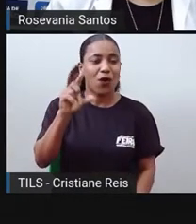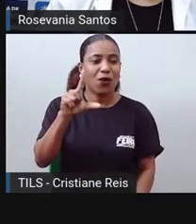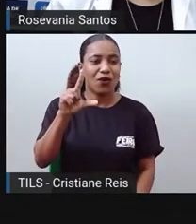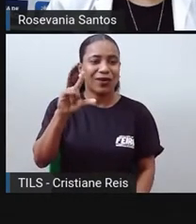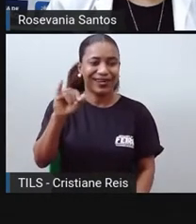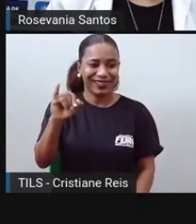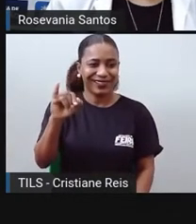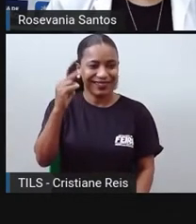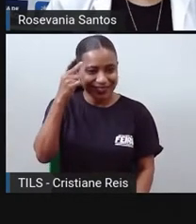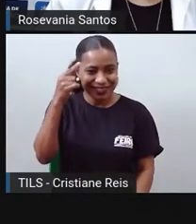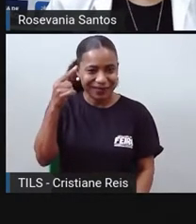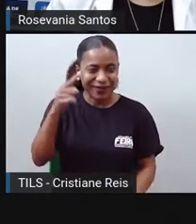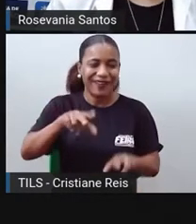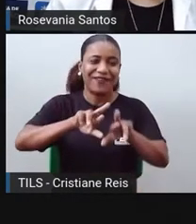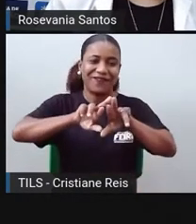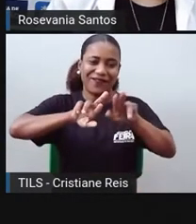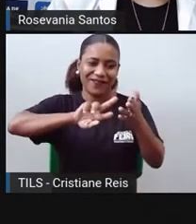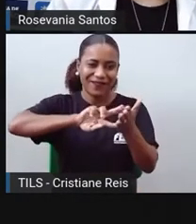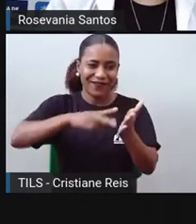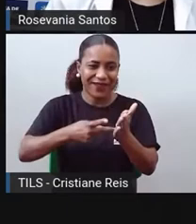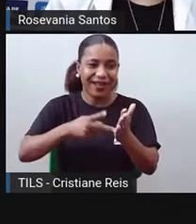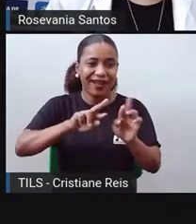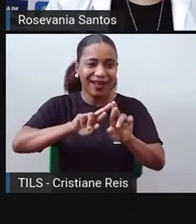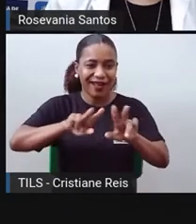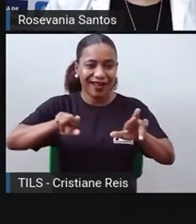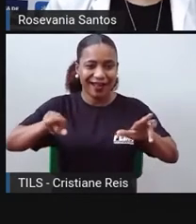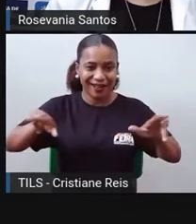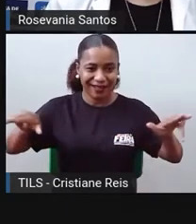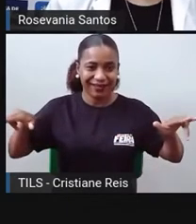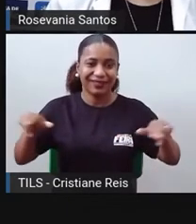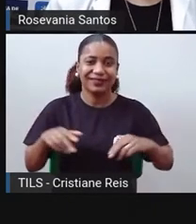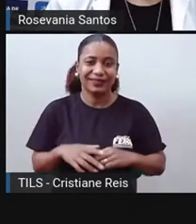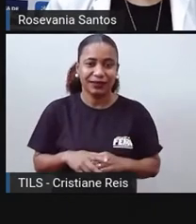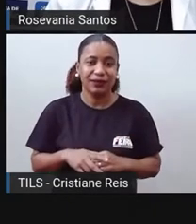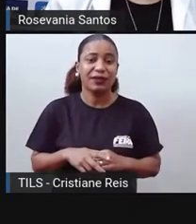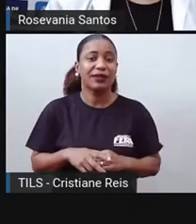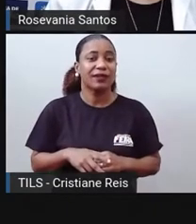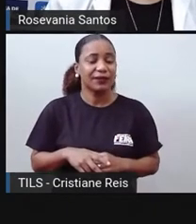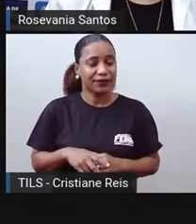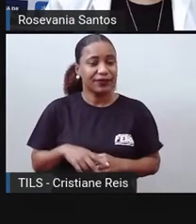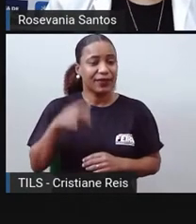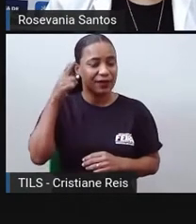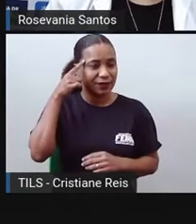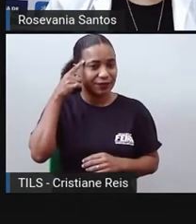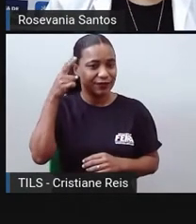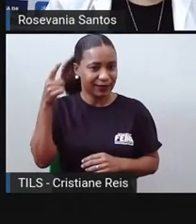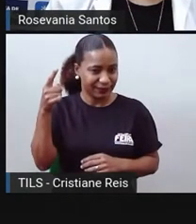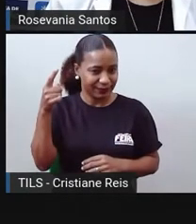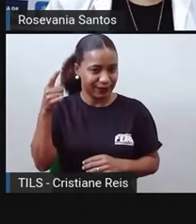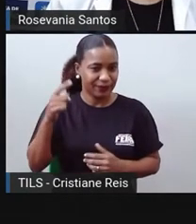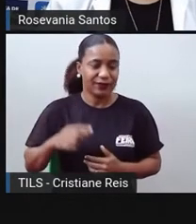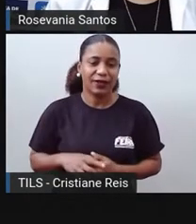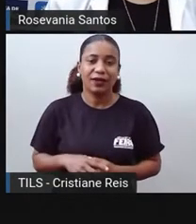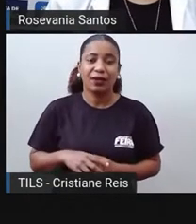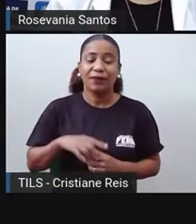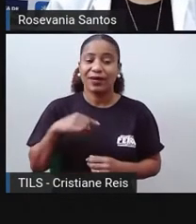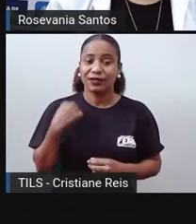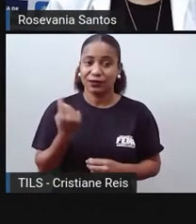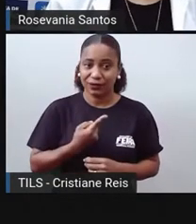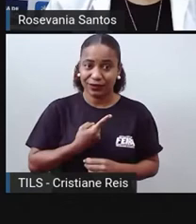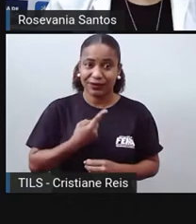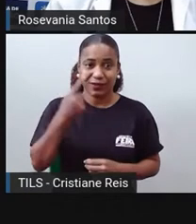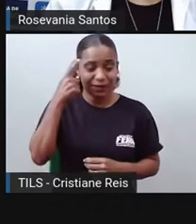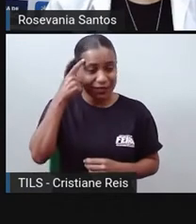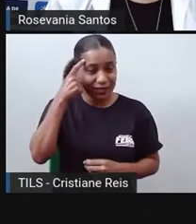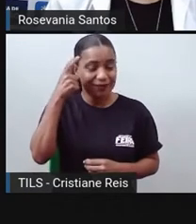Migros de pequenas ilhas, Melanésia, ligado, né? A cor da pele da população. Mas o que a gente, praticamente, quando se estuda da